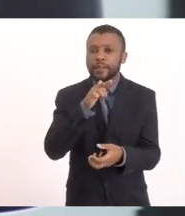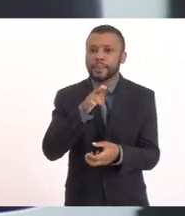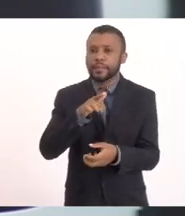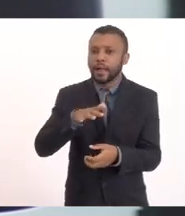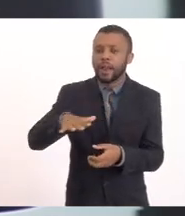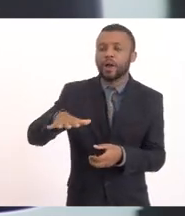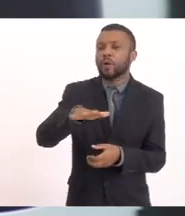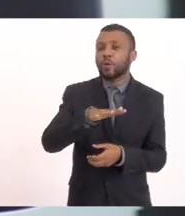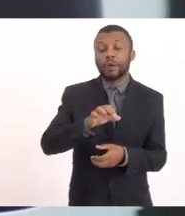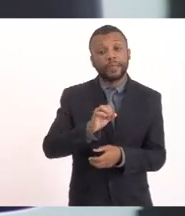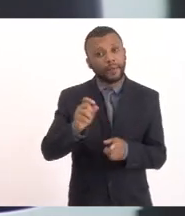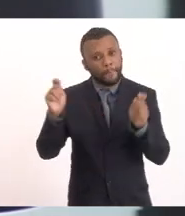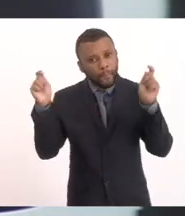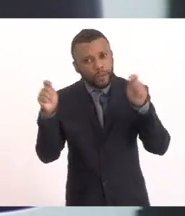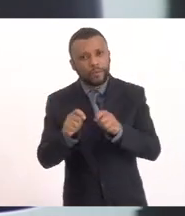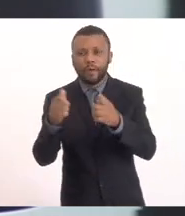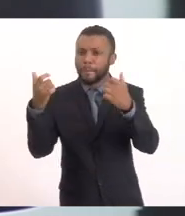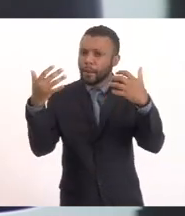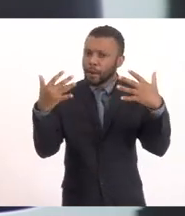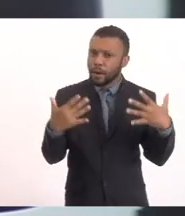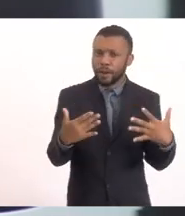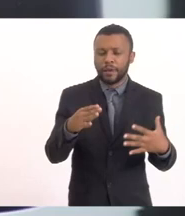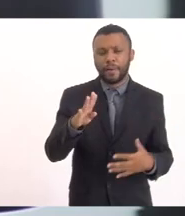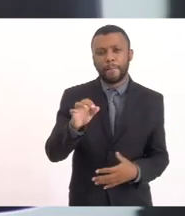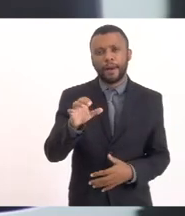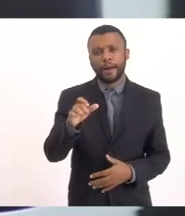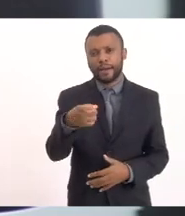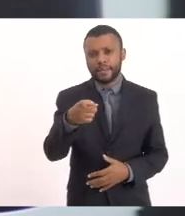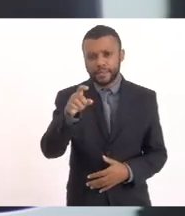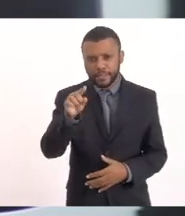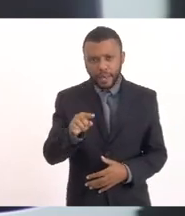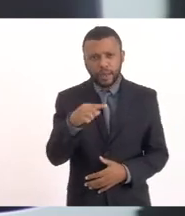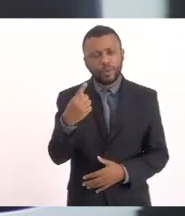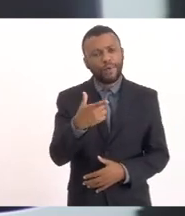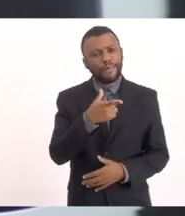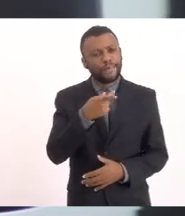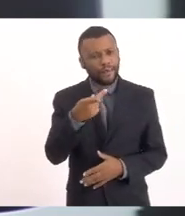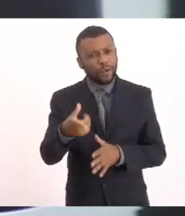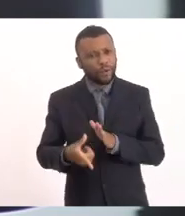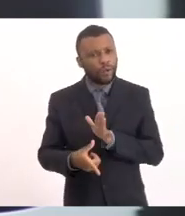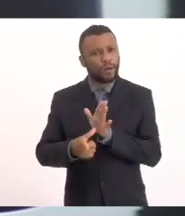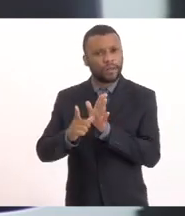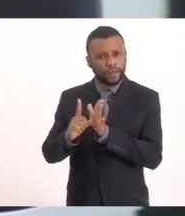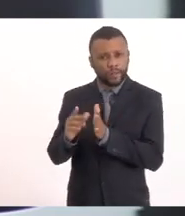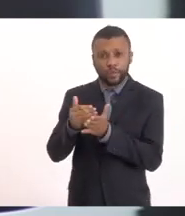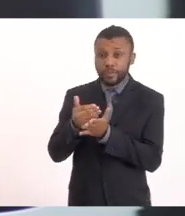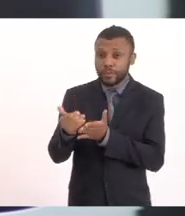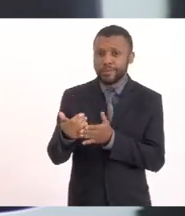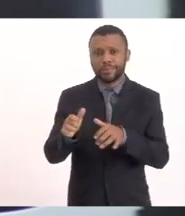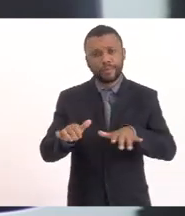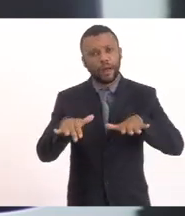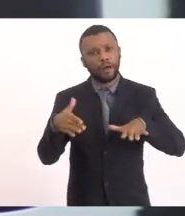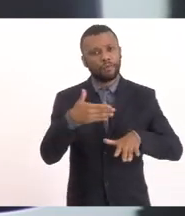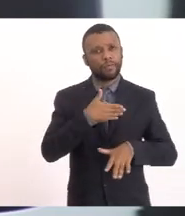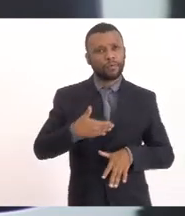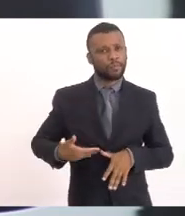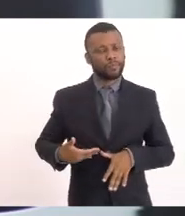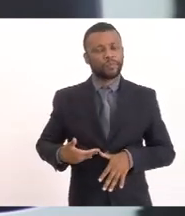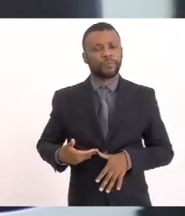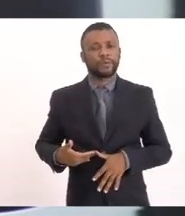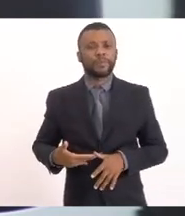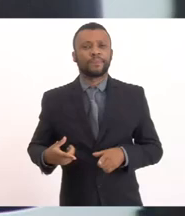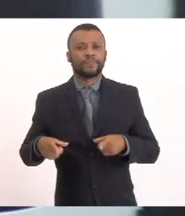Também falar Sobre a Ete De Bacachá Que a gente falou Anteriormente No início Da audiência pública E